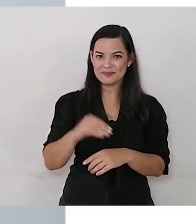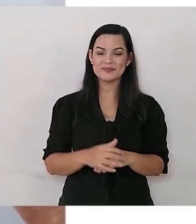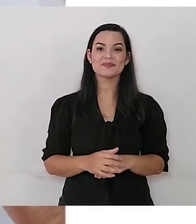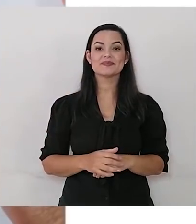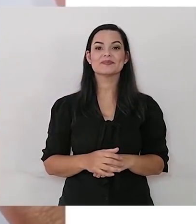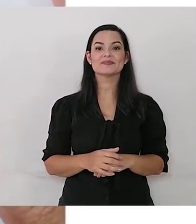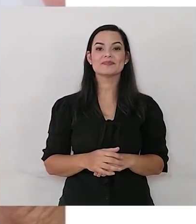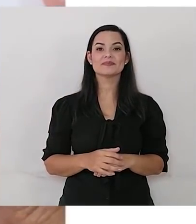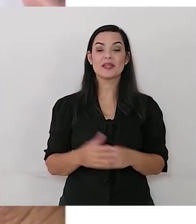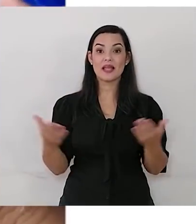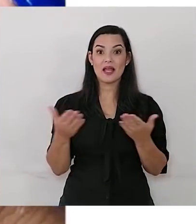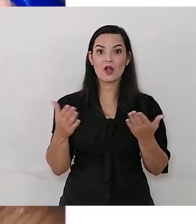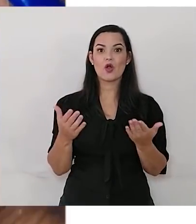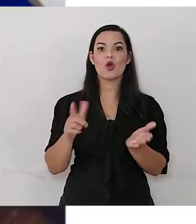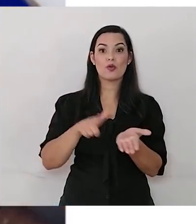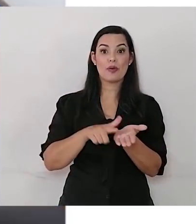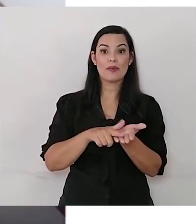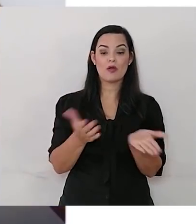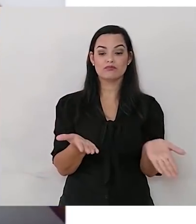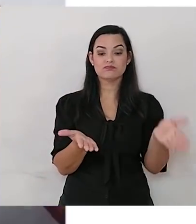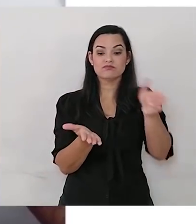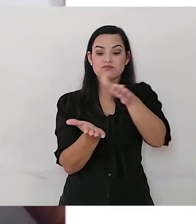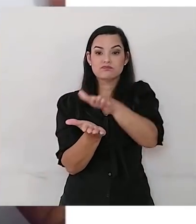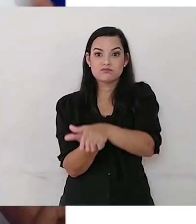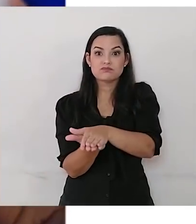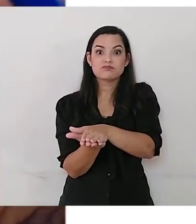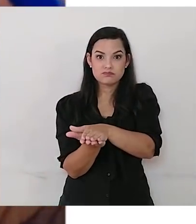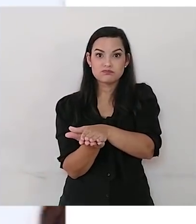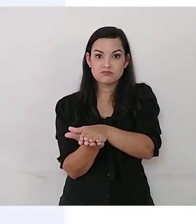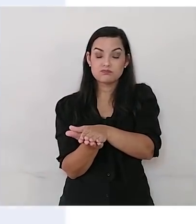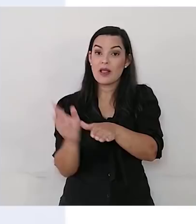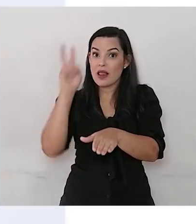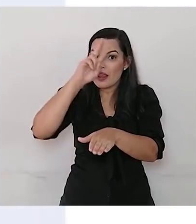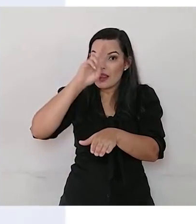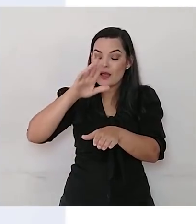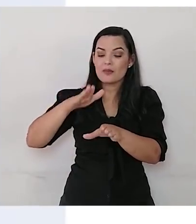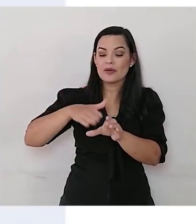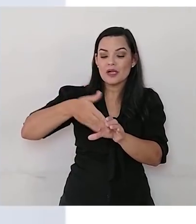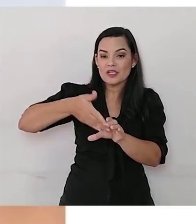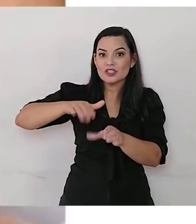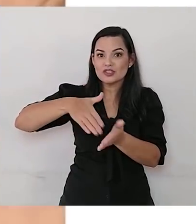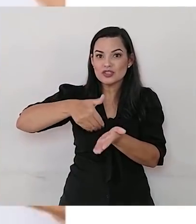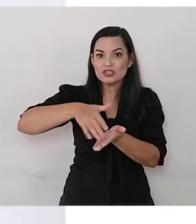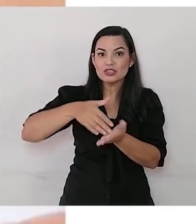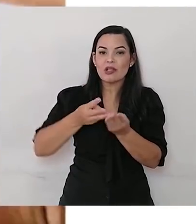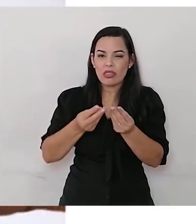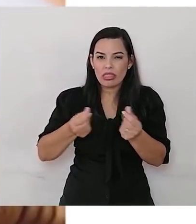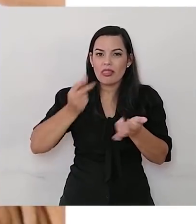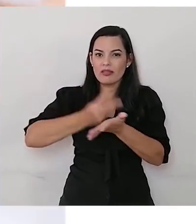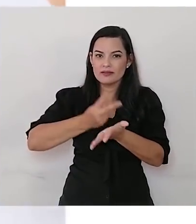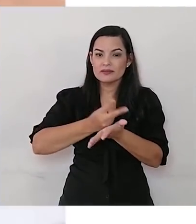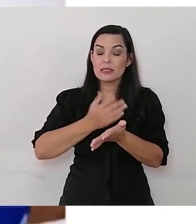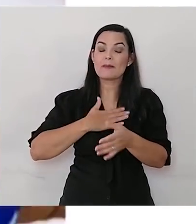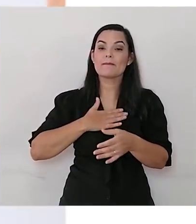Nós vamos dobrar a folha novamente com a tinta fresca. Vou passar o meu dedo